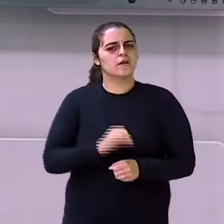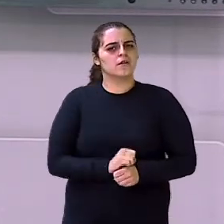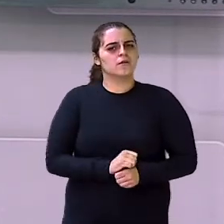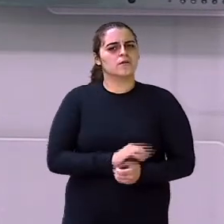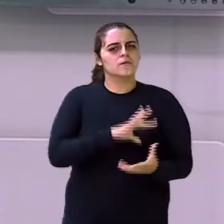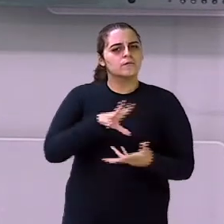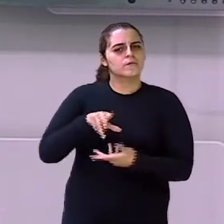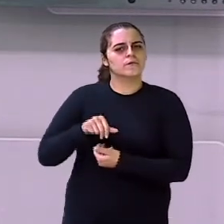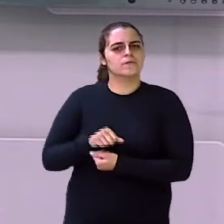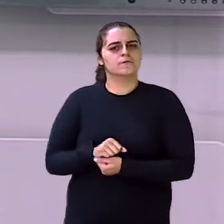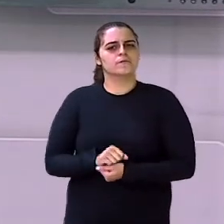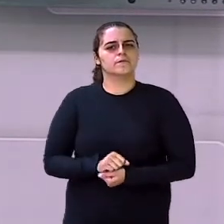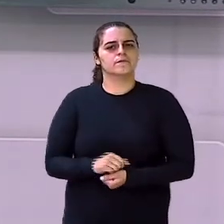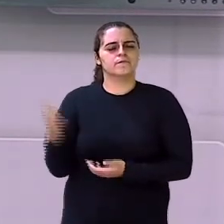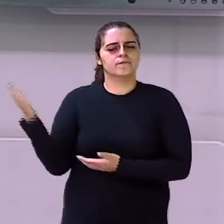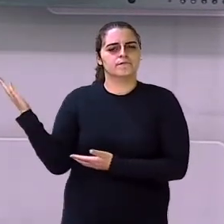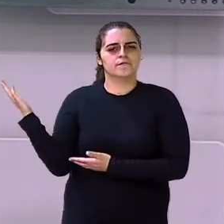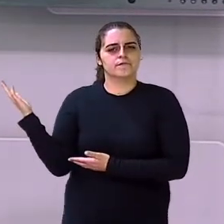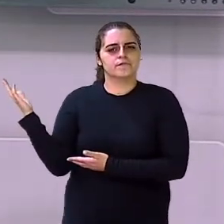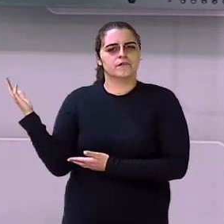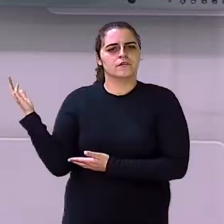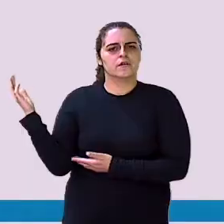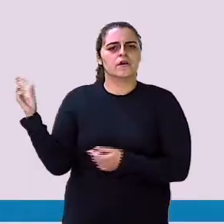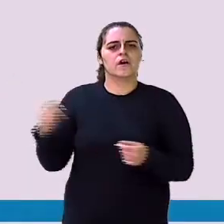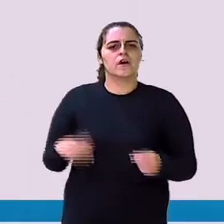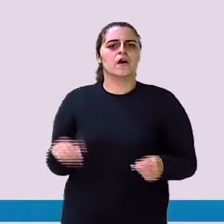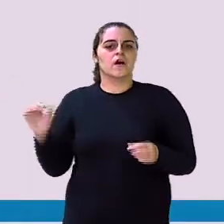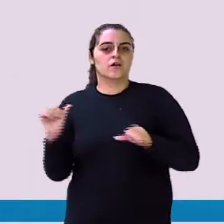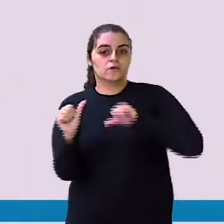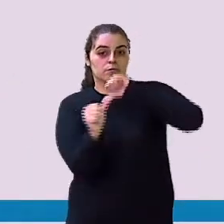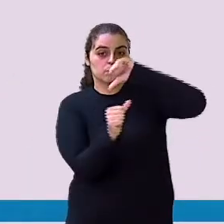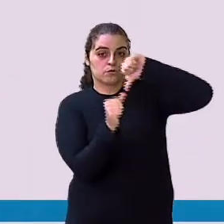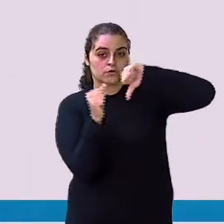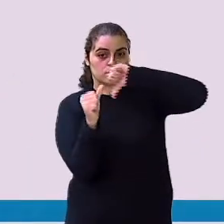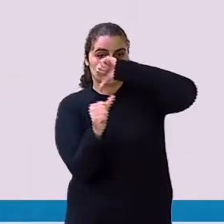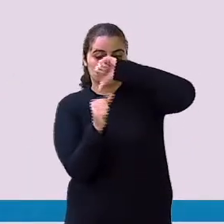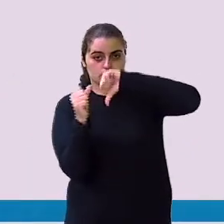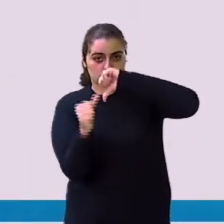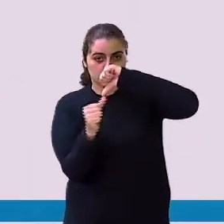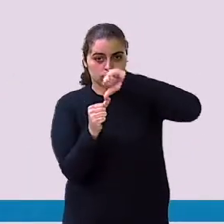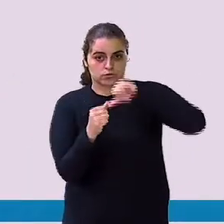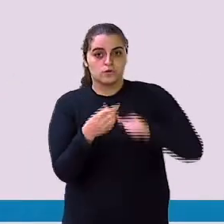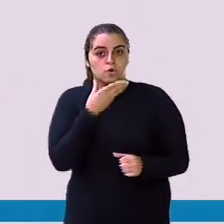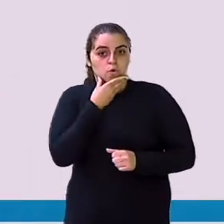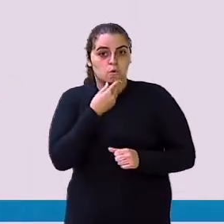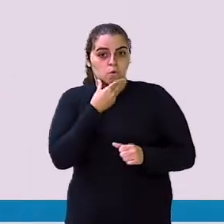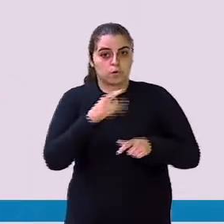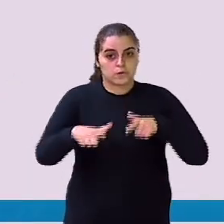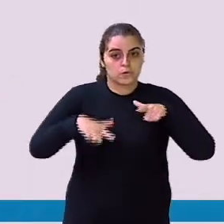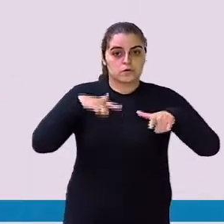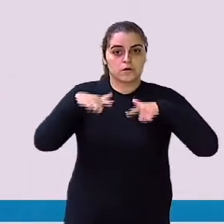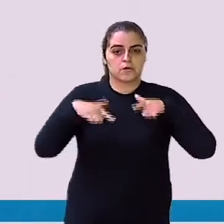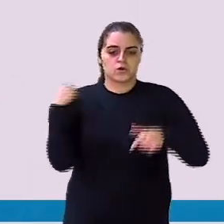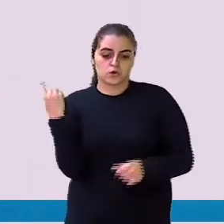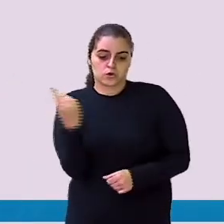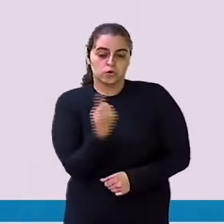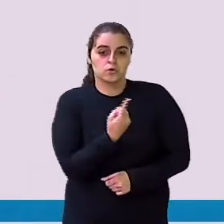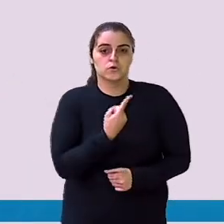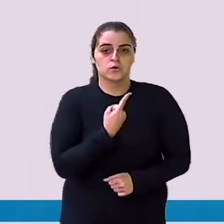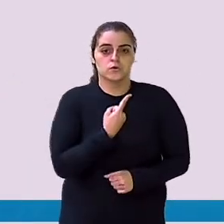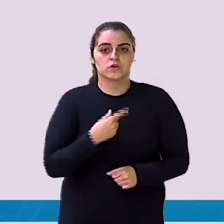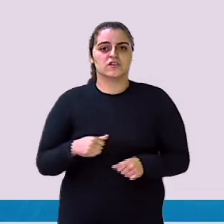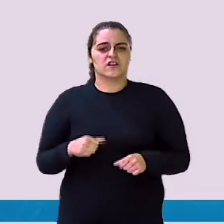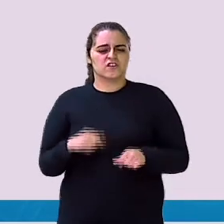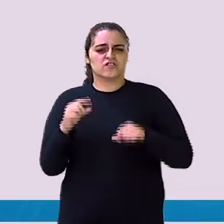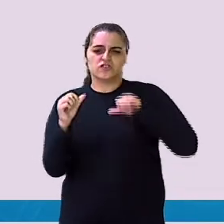ficar assim A interferência do homem No meio ambiente Então o homem Nós, seres humanos A